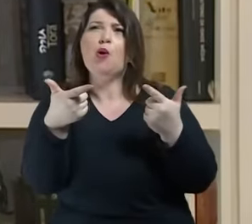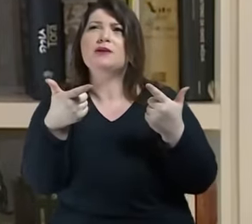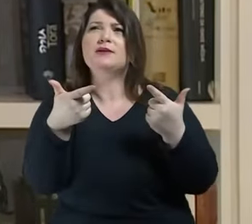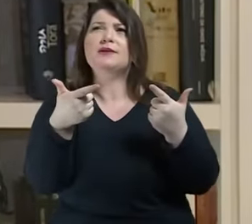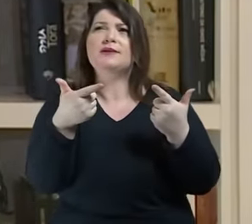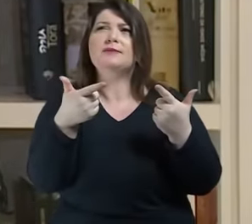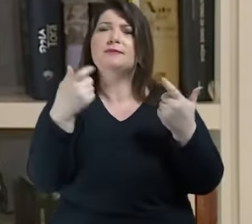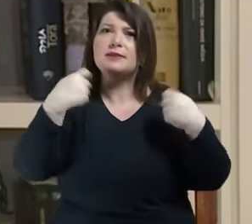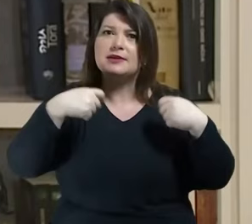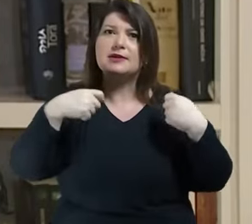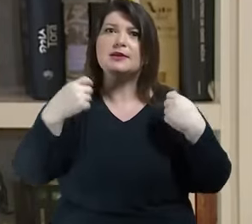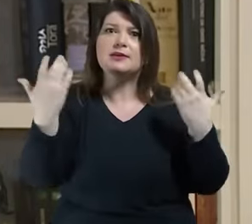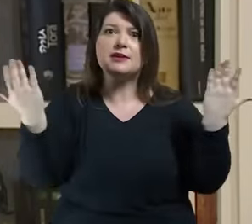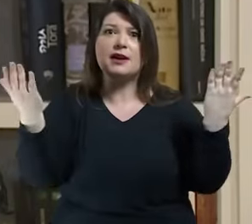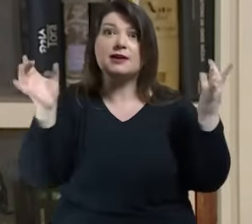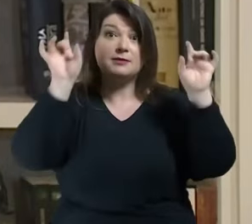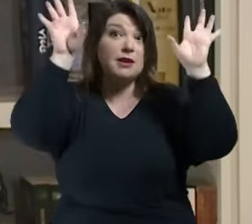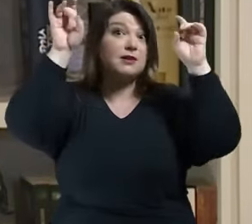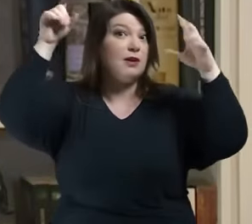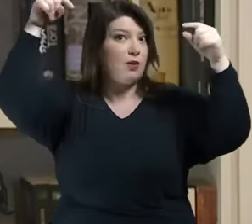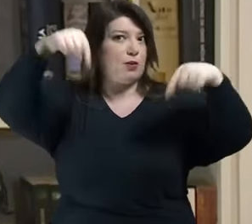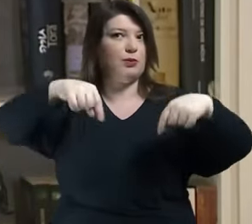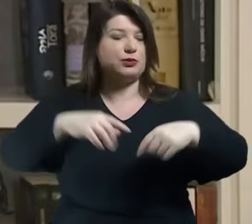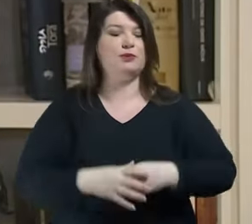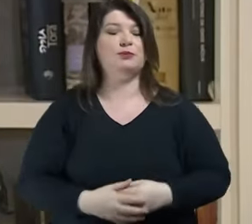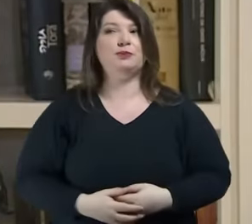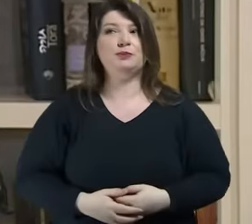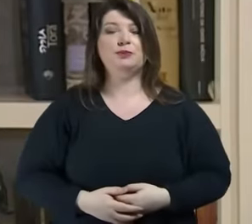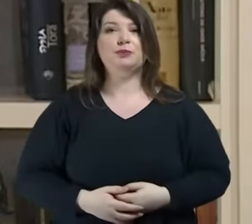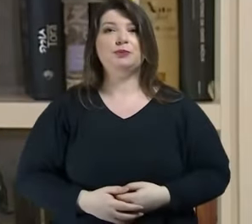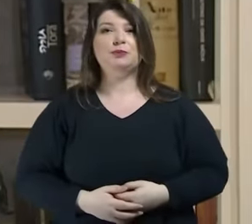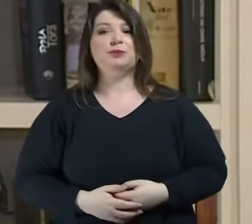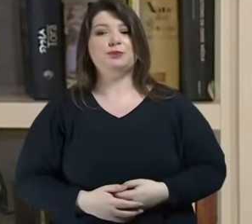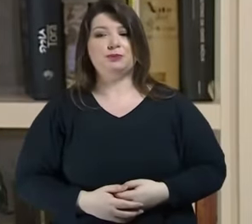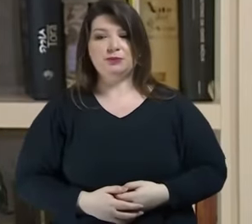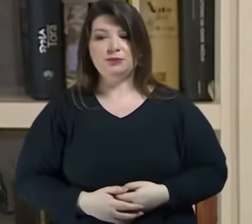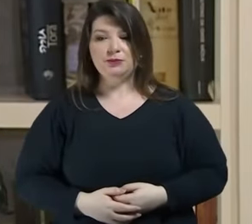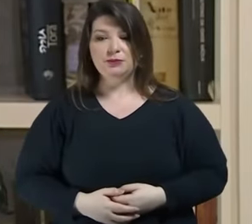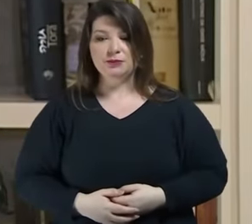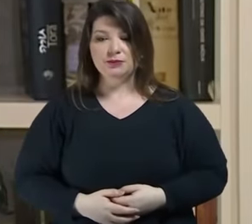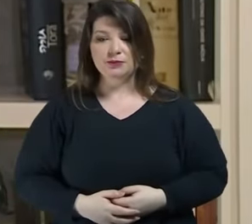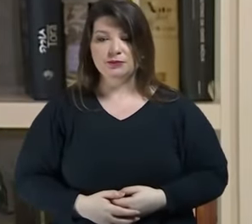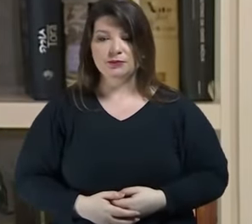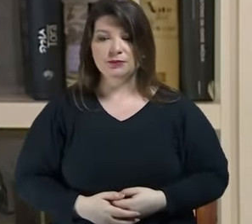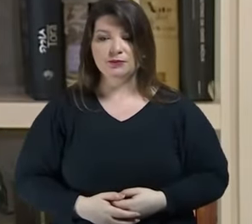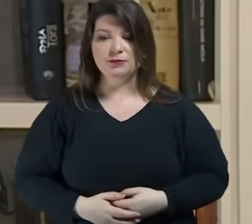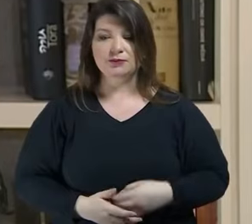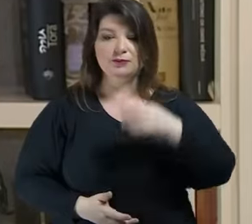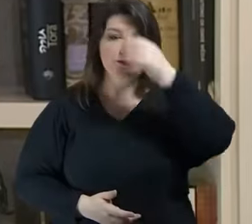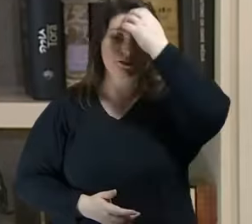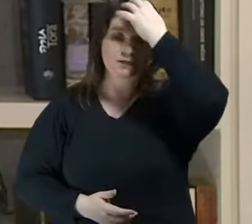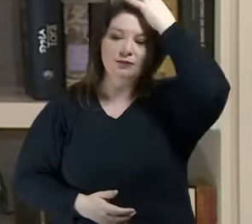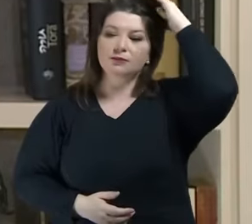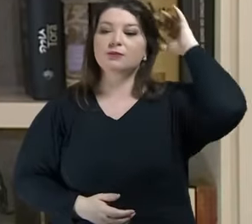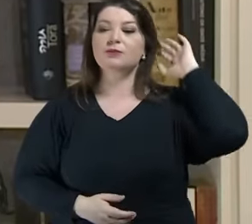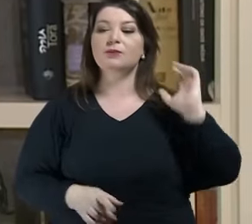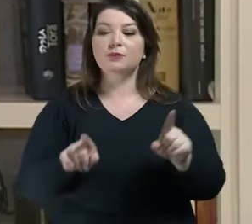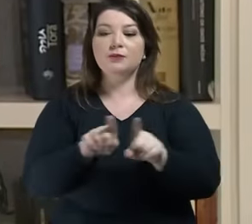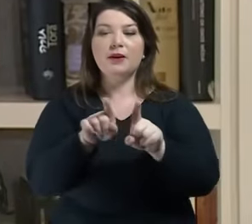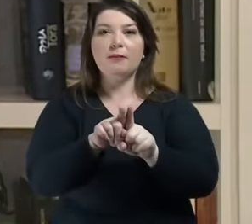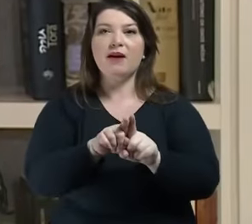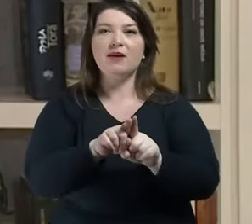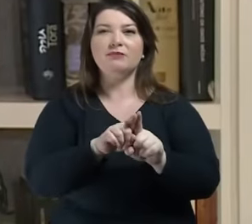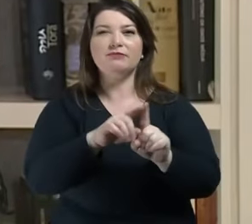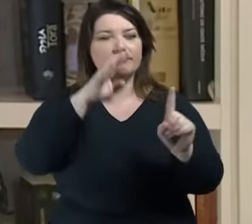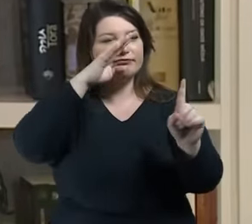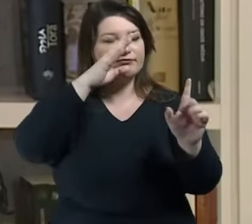branco funciona muito e finalmente também funciona a adulação do usuário a adulação daquele que vai me dar